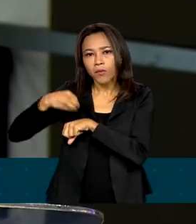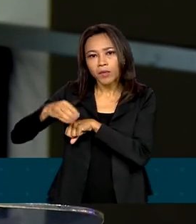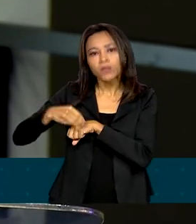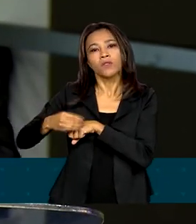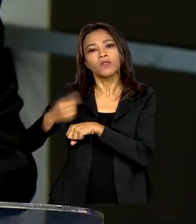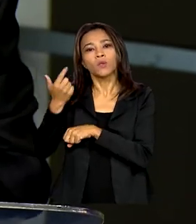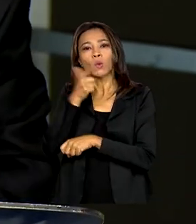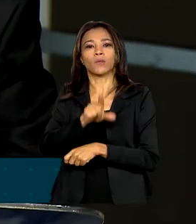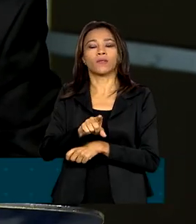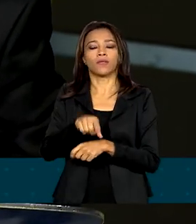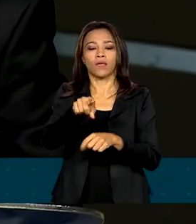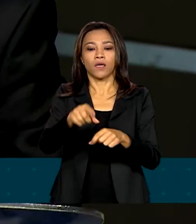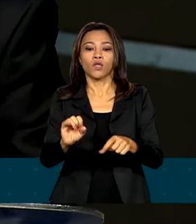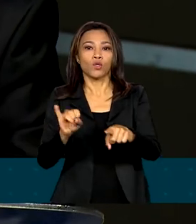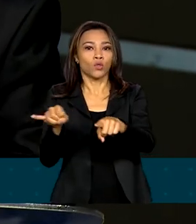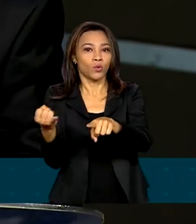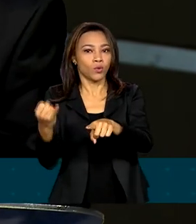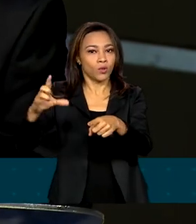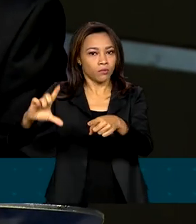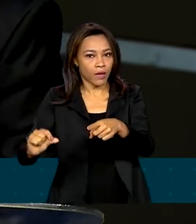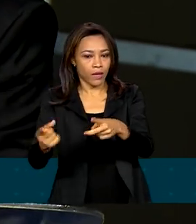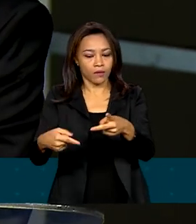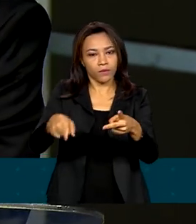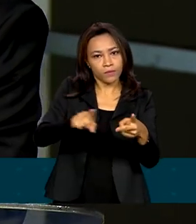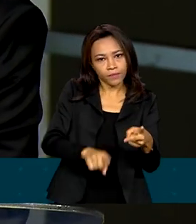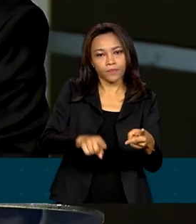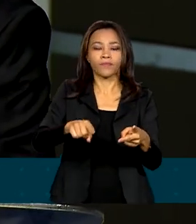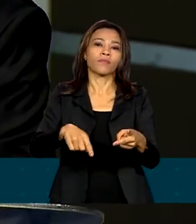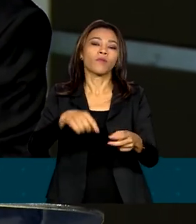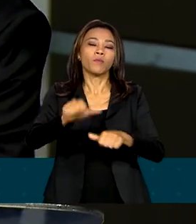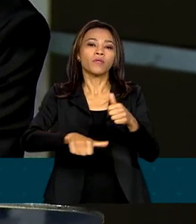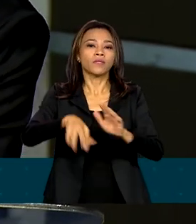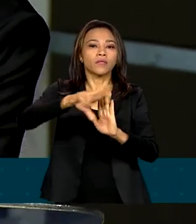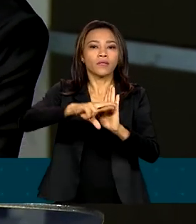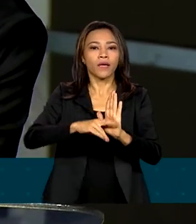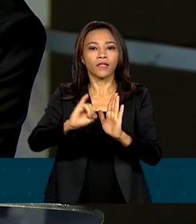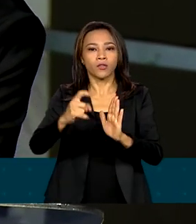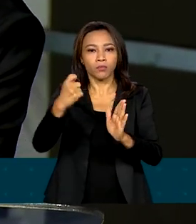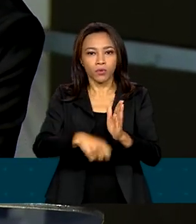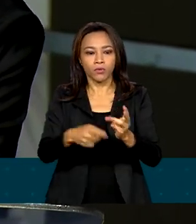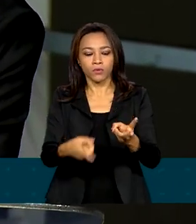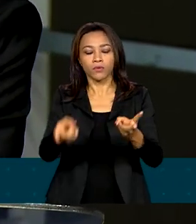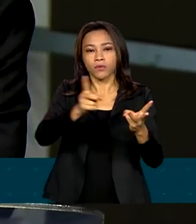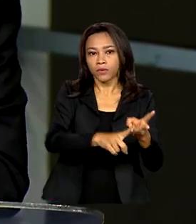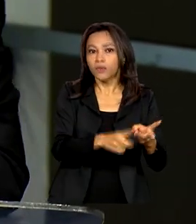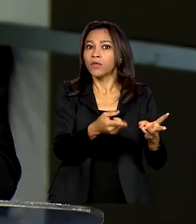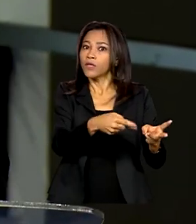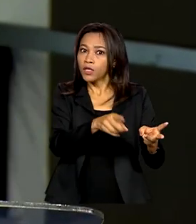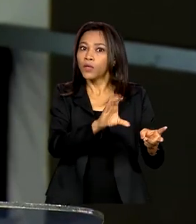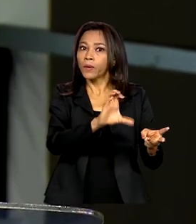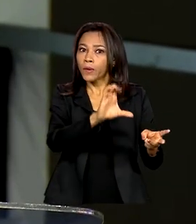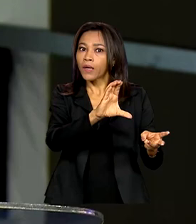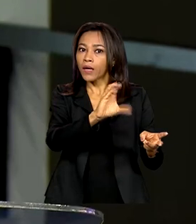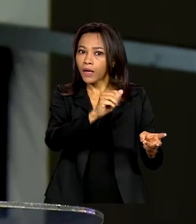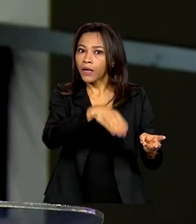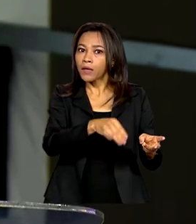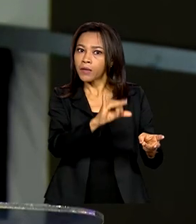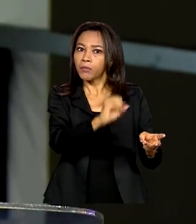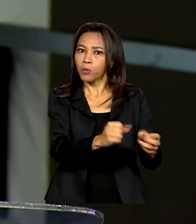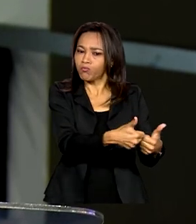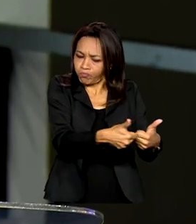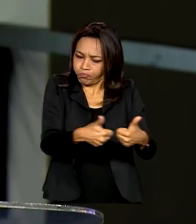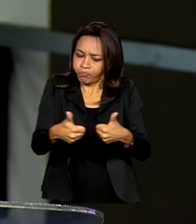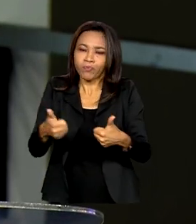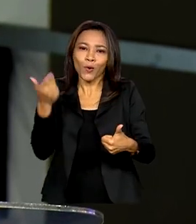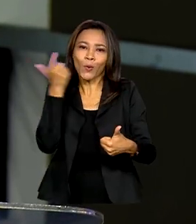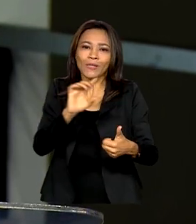barato, reforma tributária e câmbio competitivo, a indústria floresce. E mais ainda, a